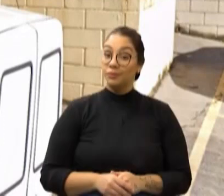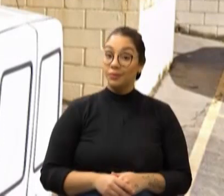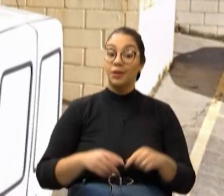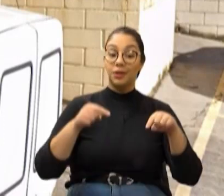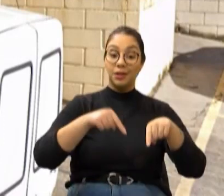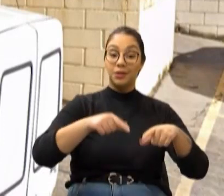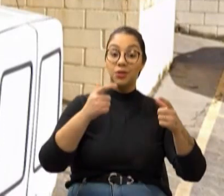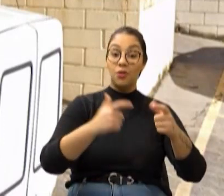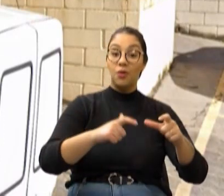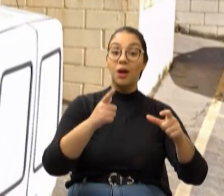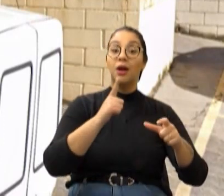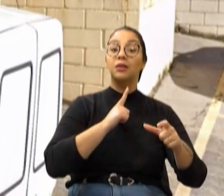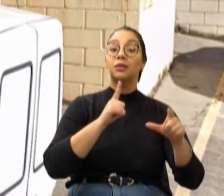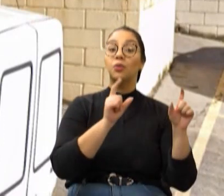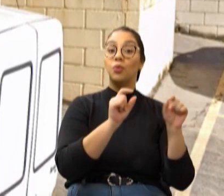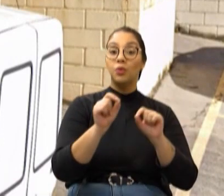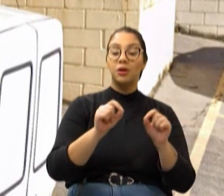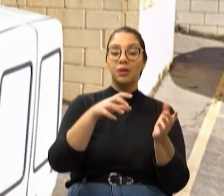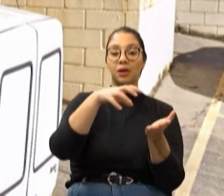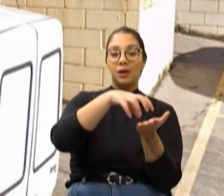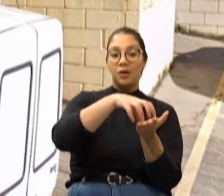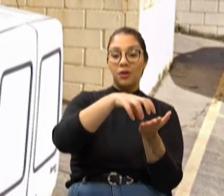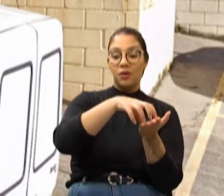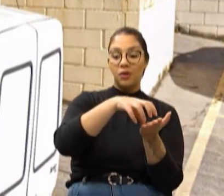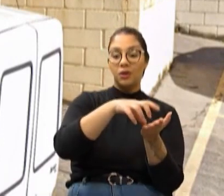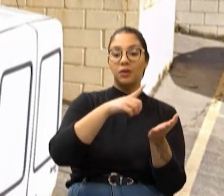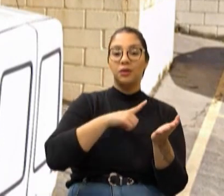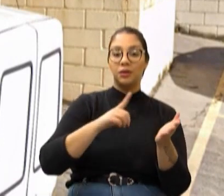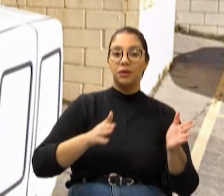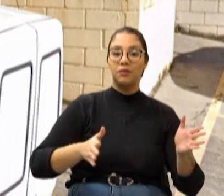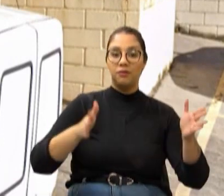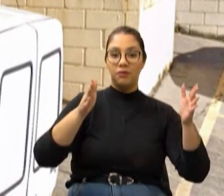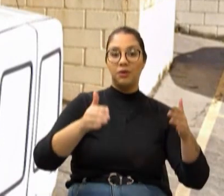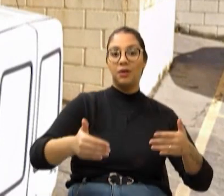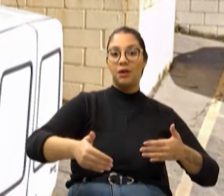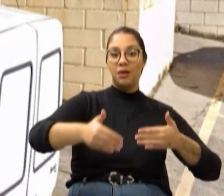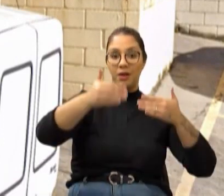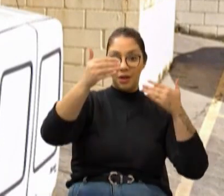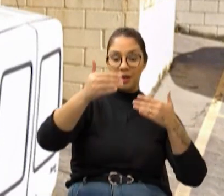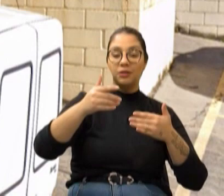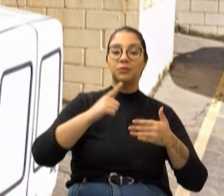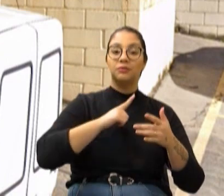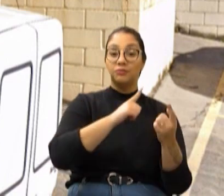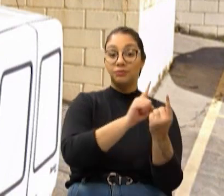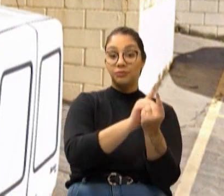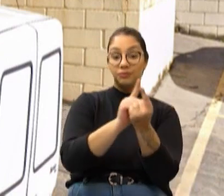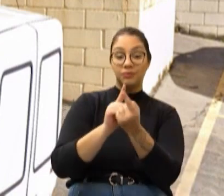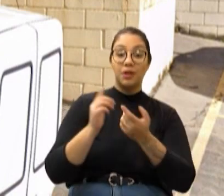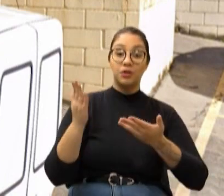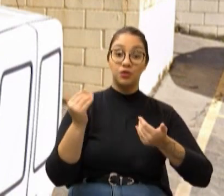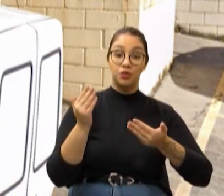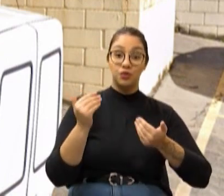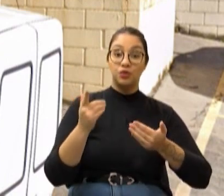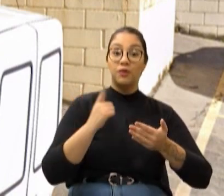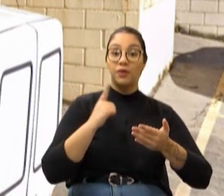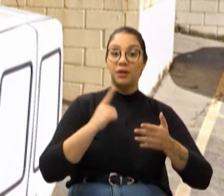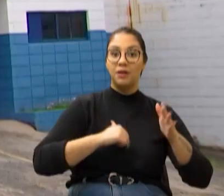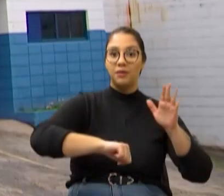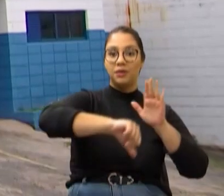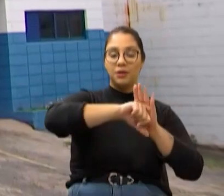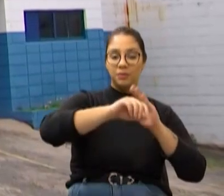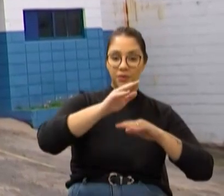Neste local funcionou a Fundação Casa Jequitibá, uma entidade para atendimento a jovens